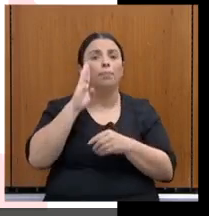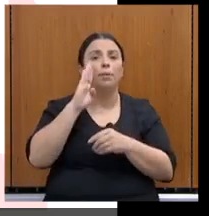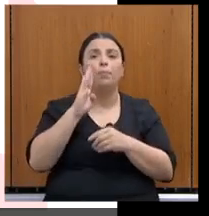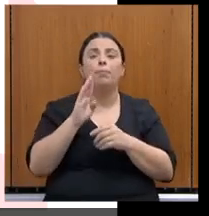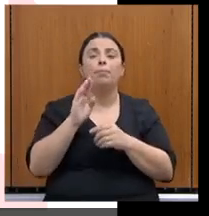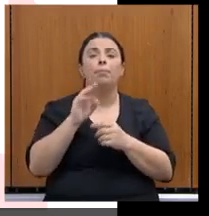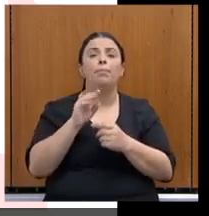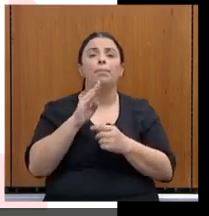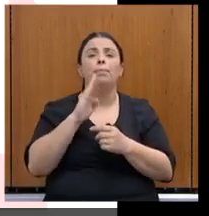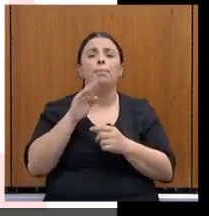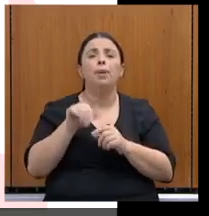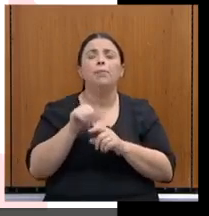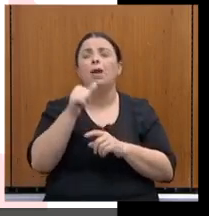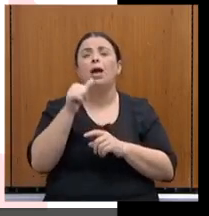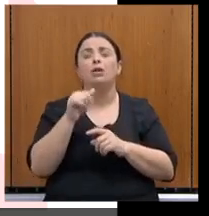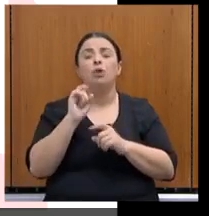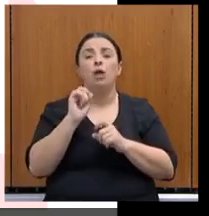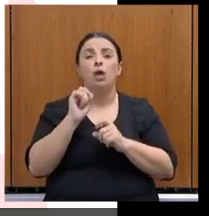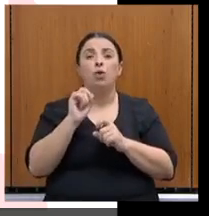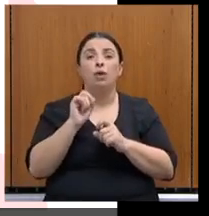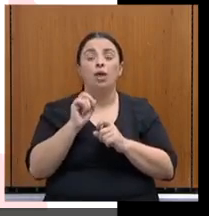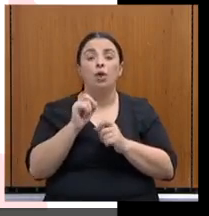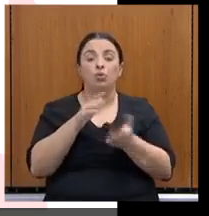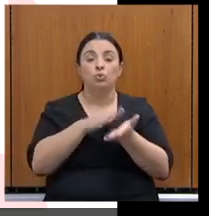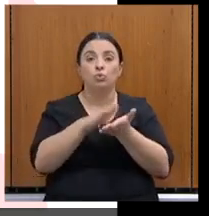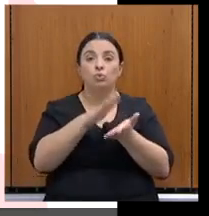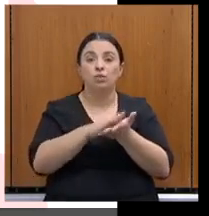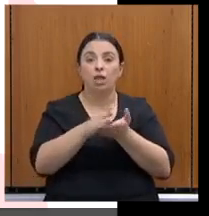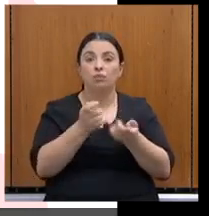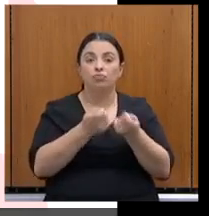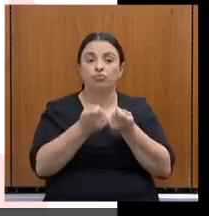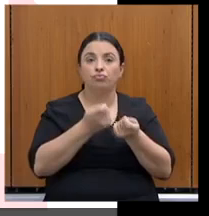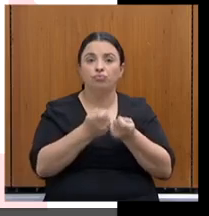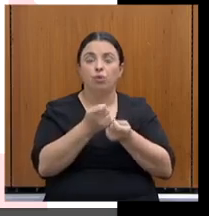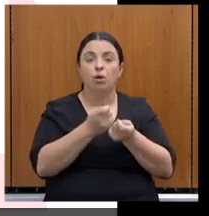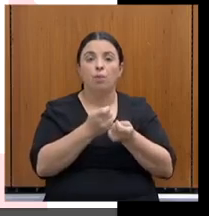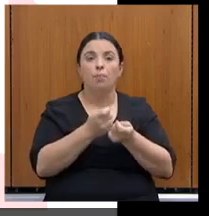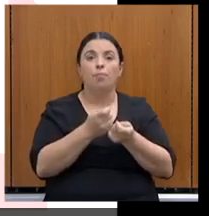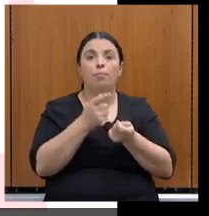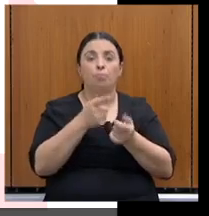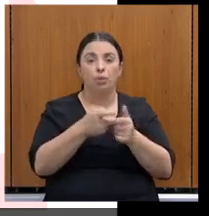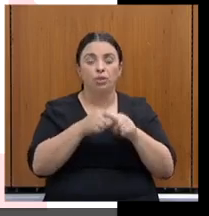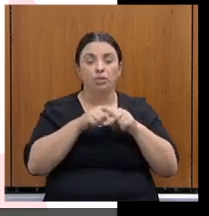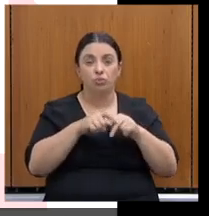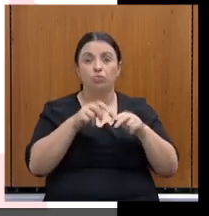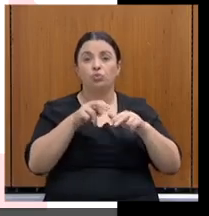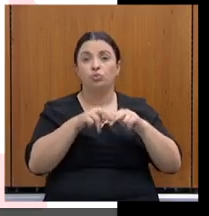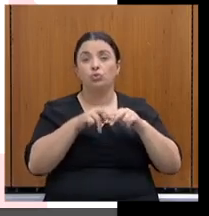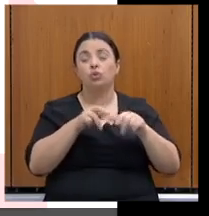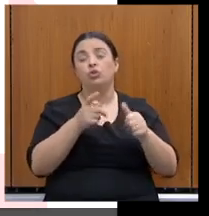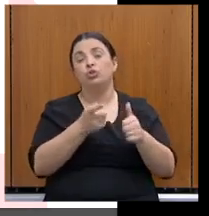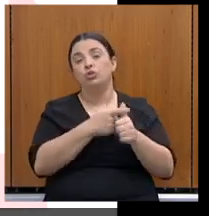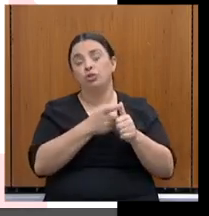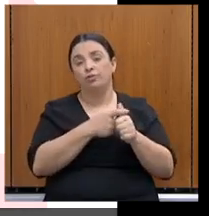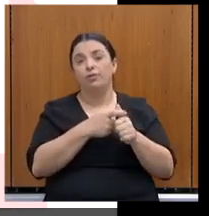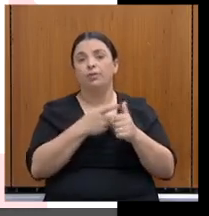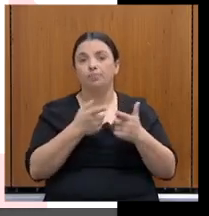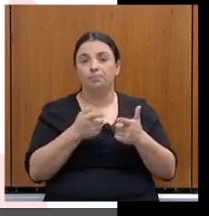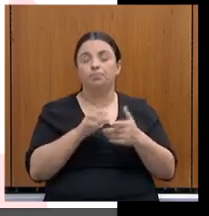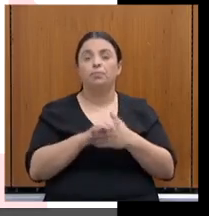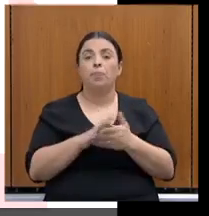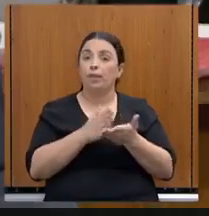exclui as despesas financeiras com serviço da dívida. O Estado, hoje, ele tem